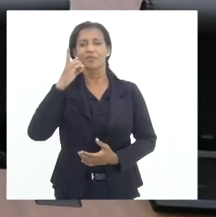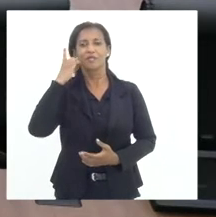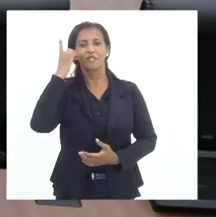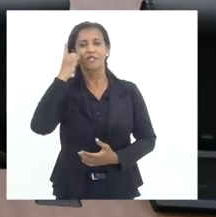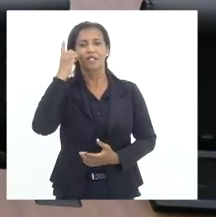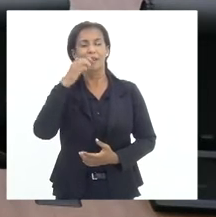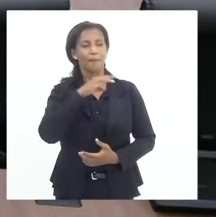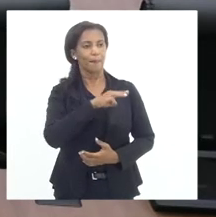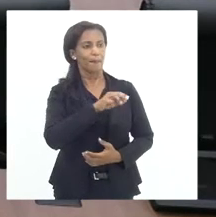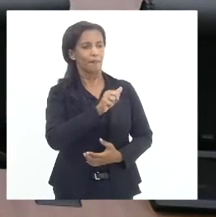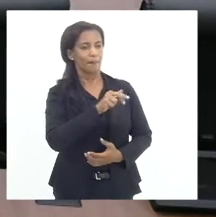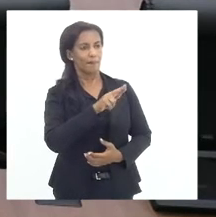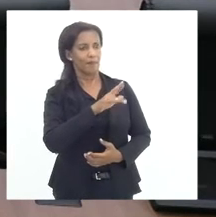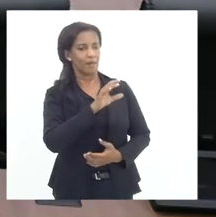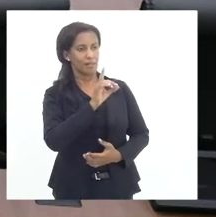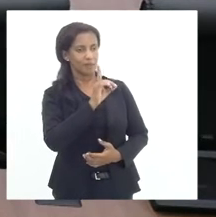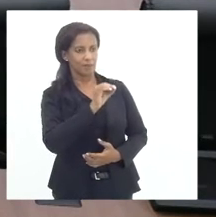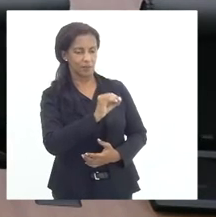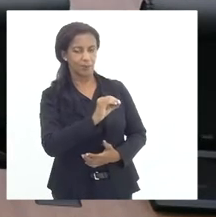Carlos Macedo,